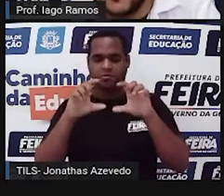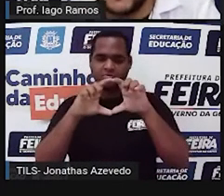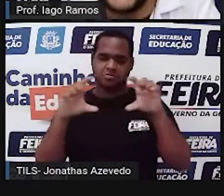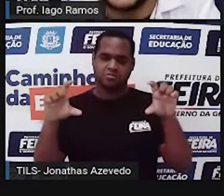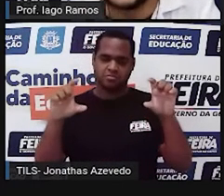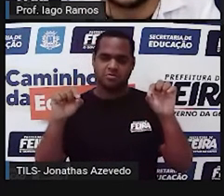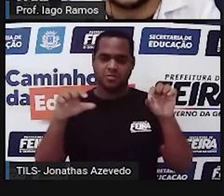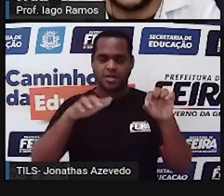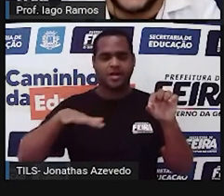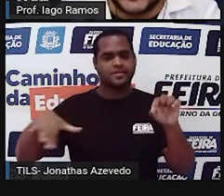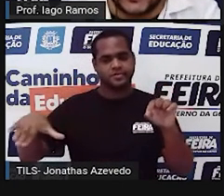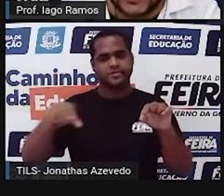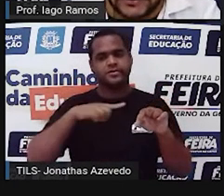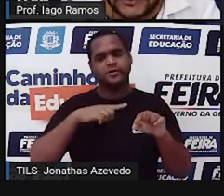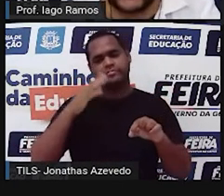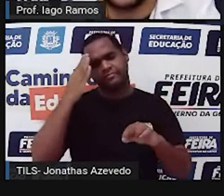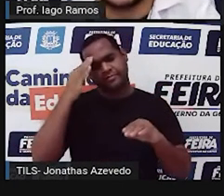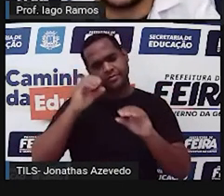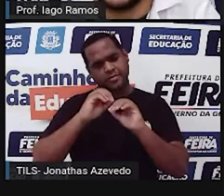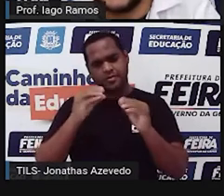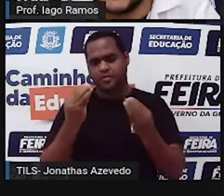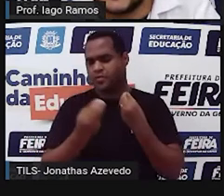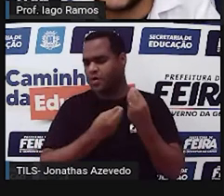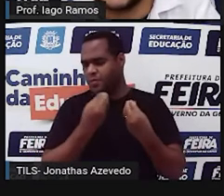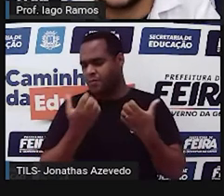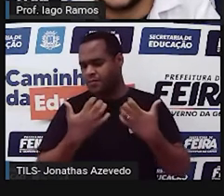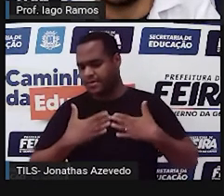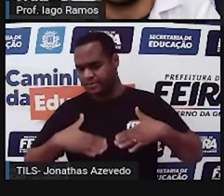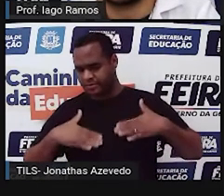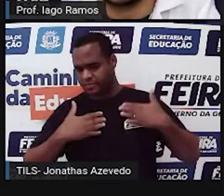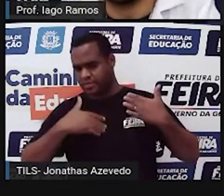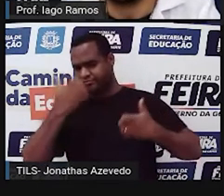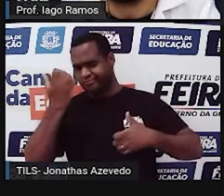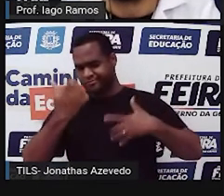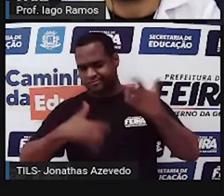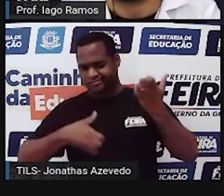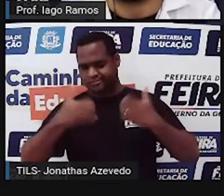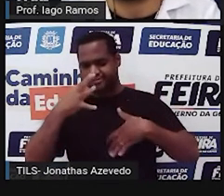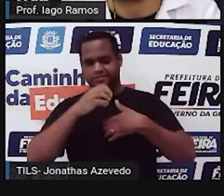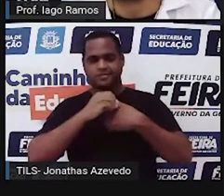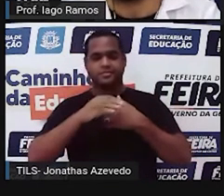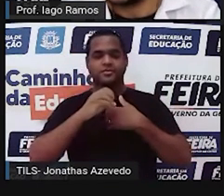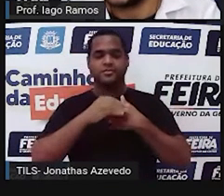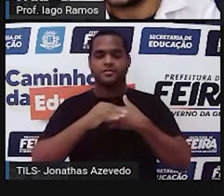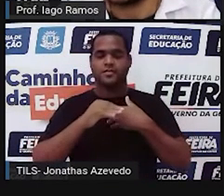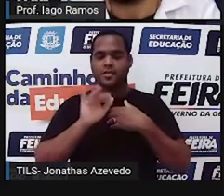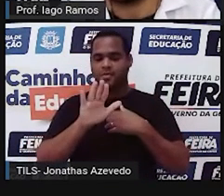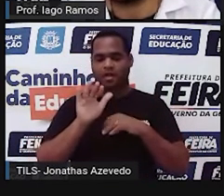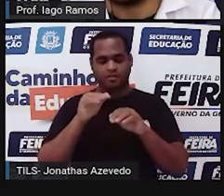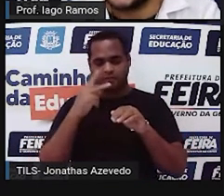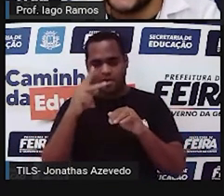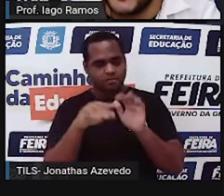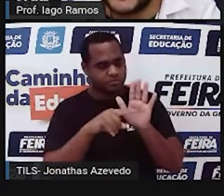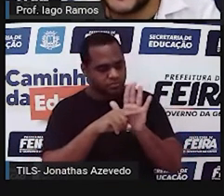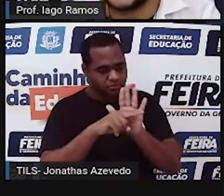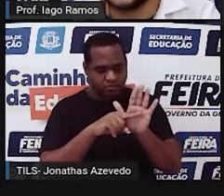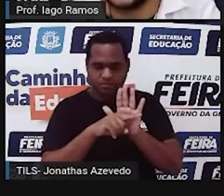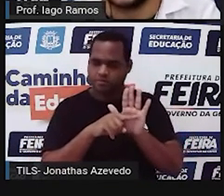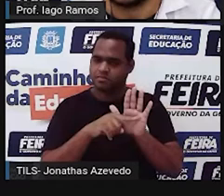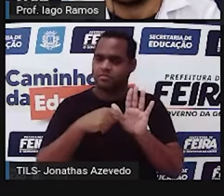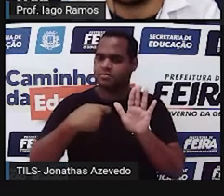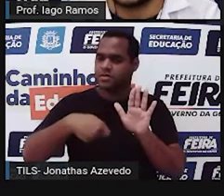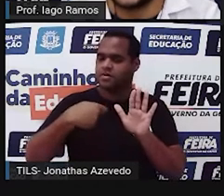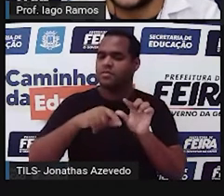professor? Vamos entender isso com calma, né? Porque o trabalho de investigação exige paciência,